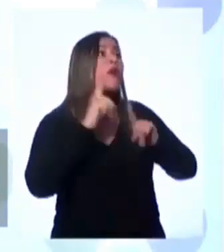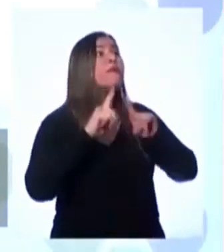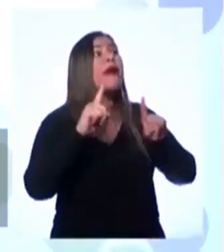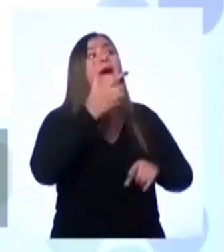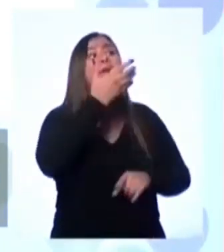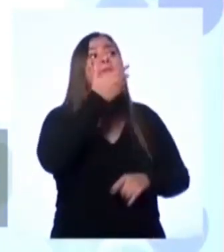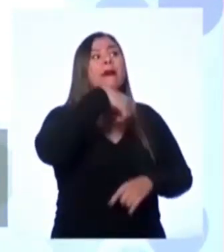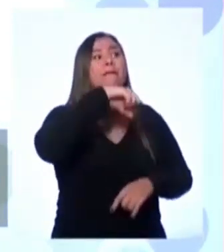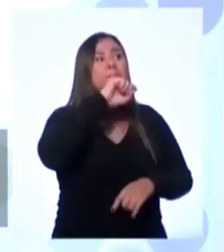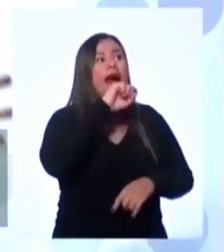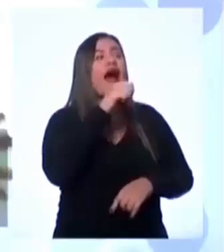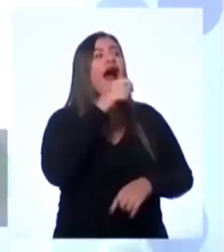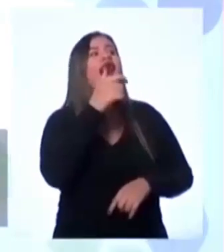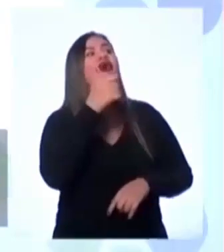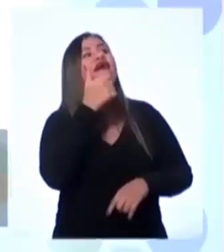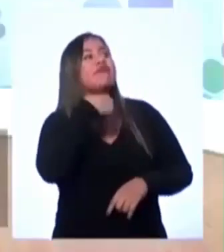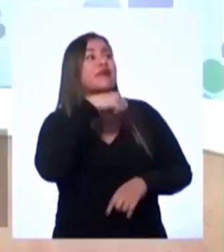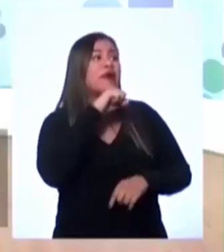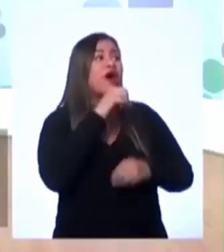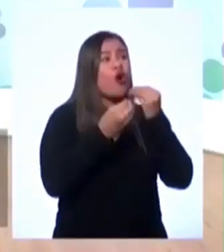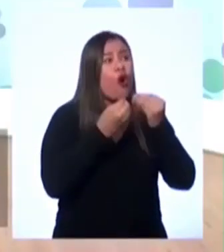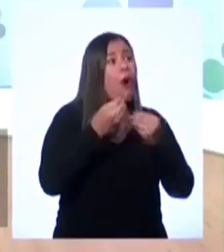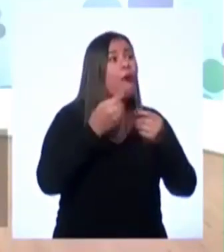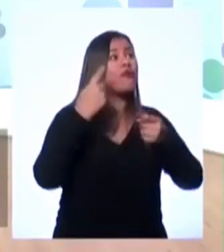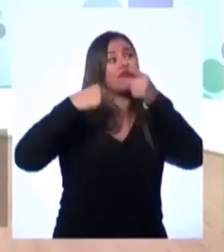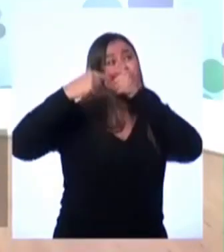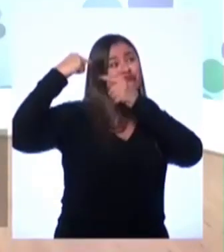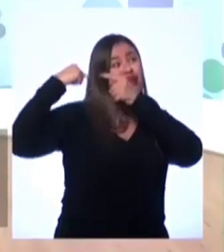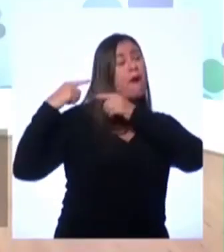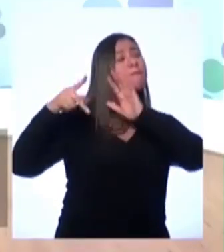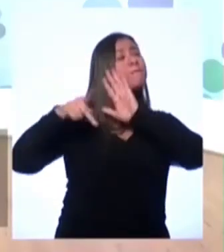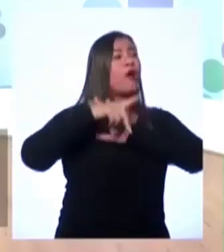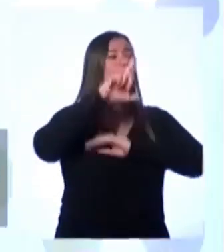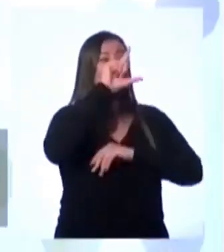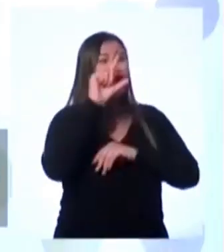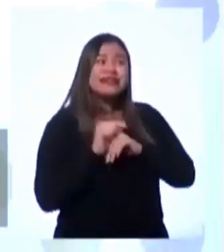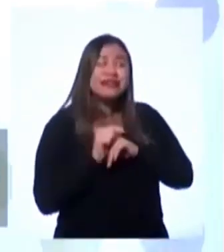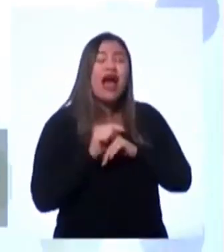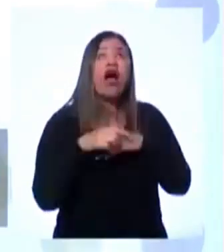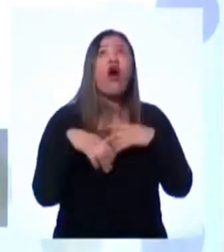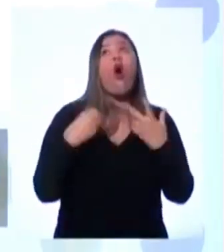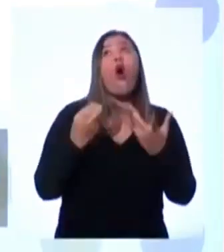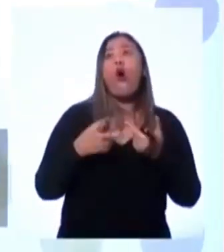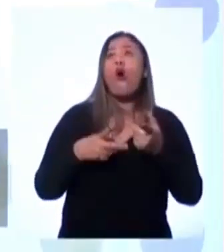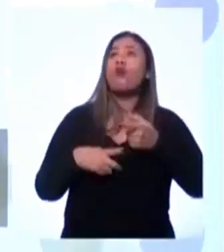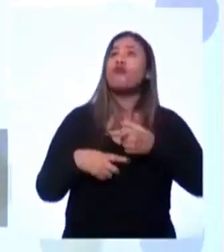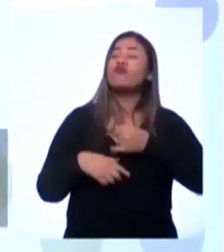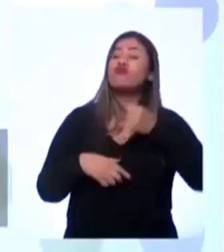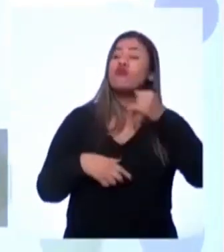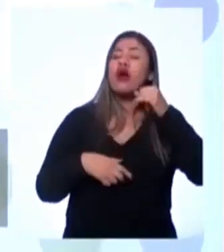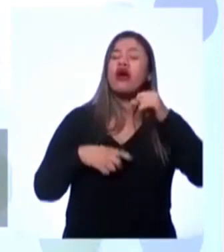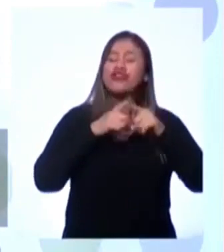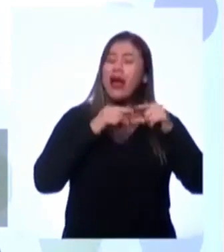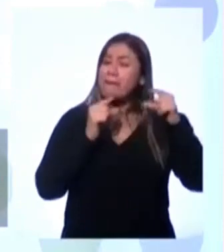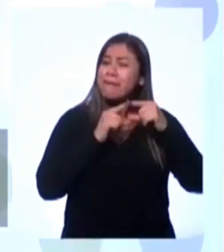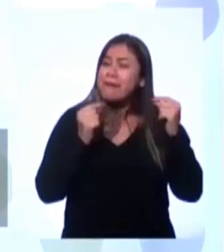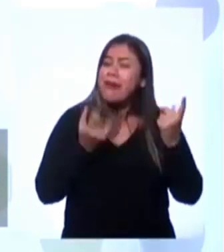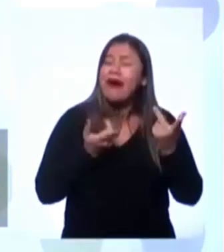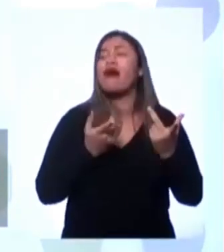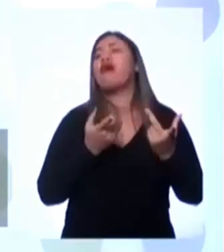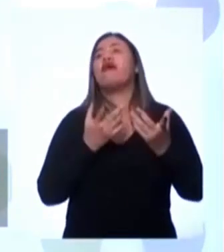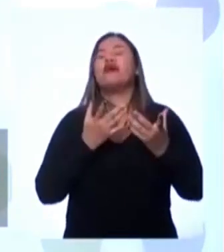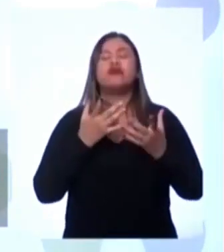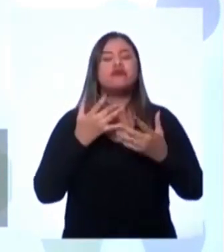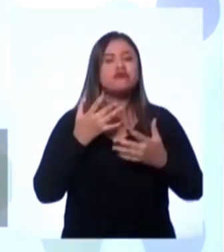pais são descendentes de italianos, aí os meus pais são descendentes japoneses. E eu falo assim, caramba, né, é tão